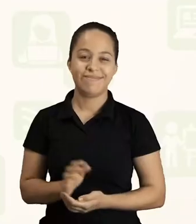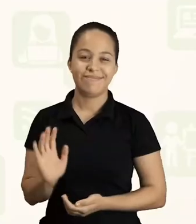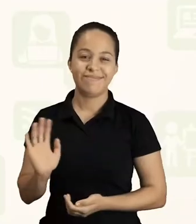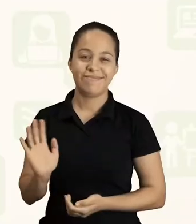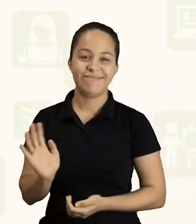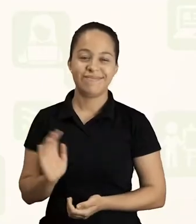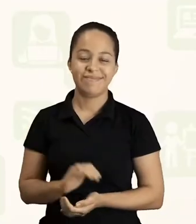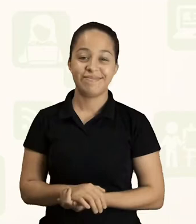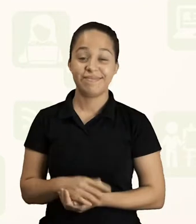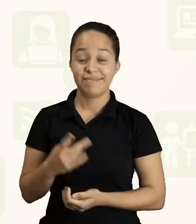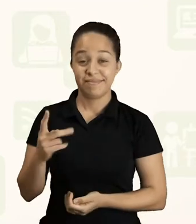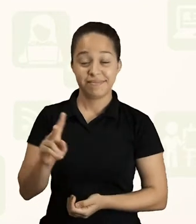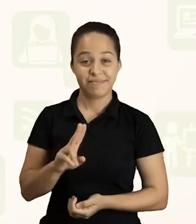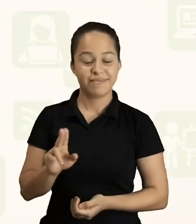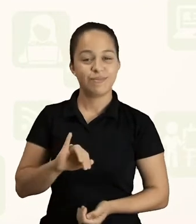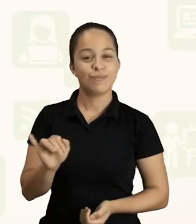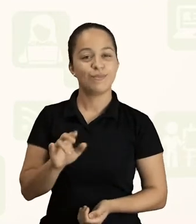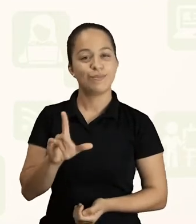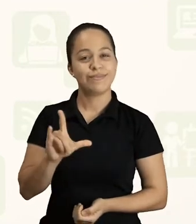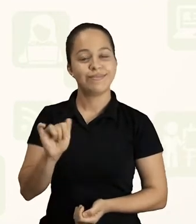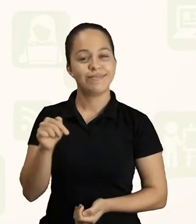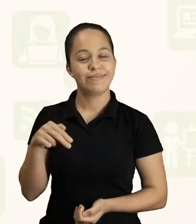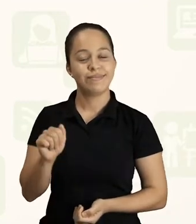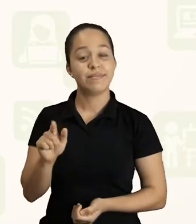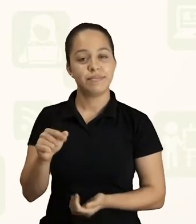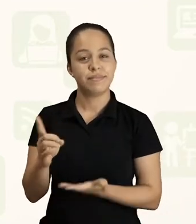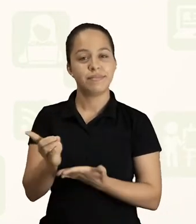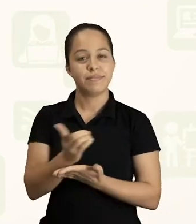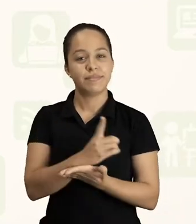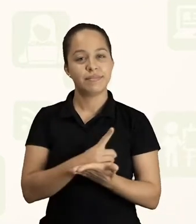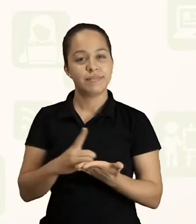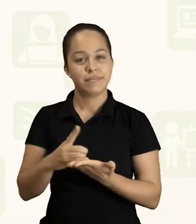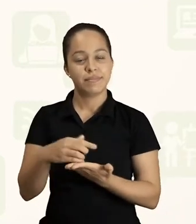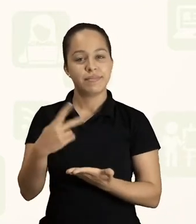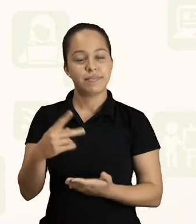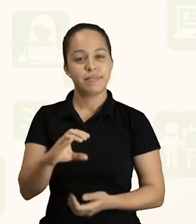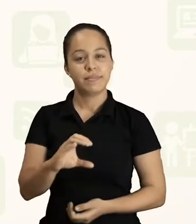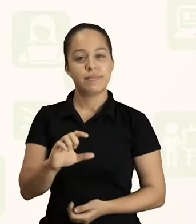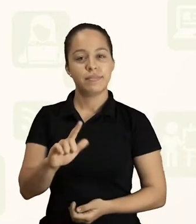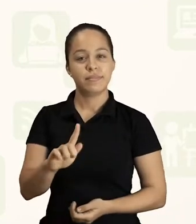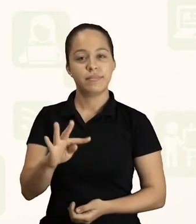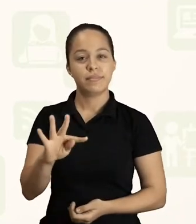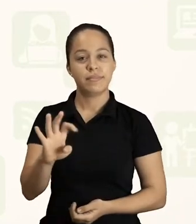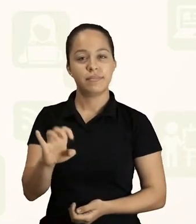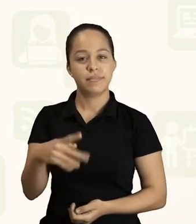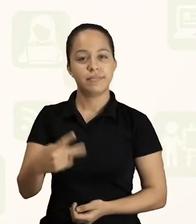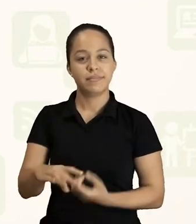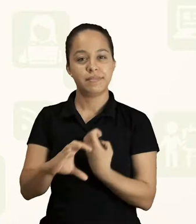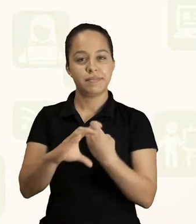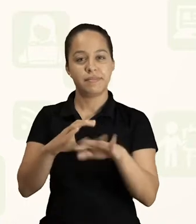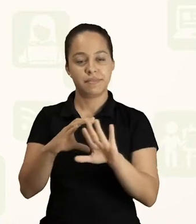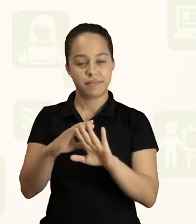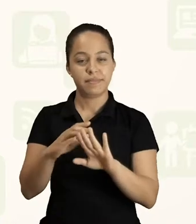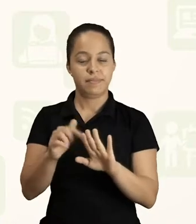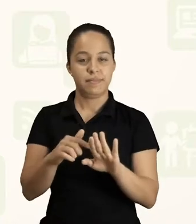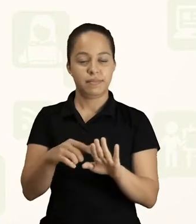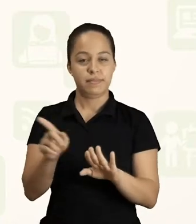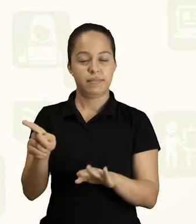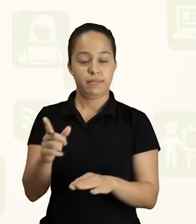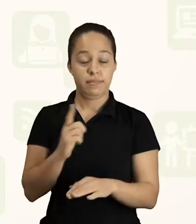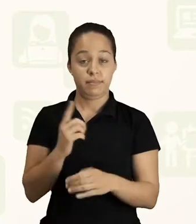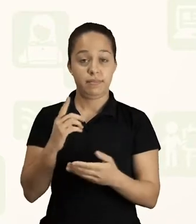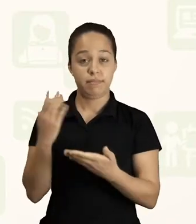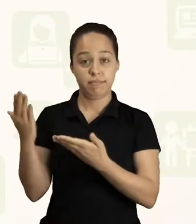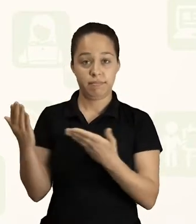Olá, meu nome é Juliana, sou design instrucional da Coordenadoria Geral de Tecnologias Educacionais e venho